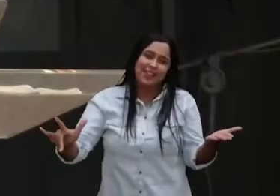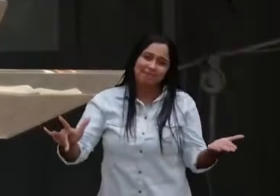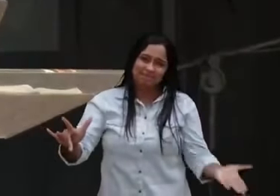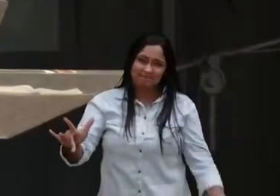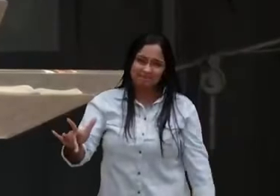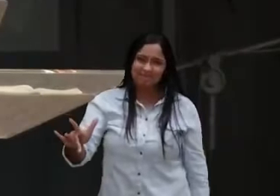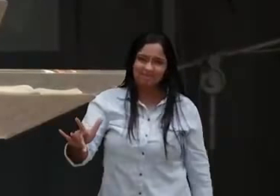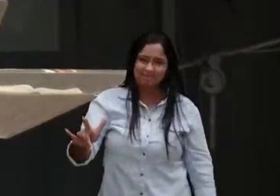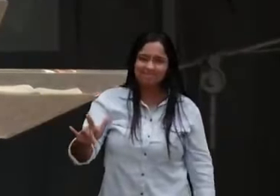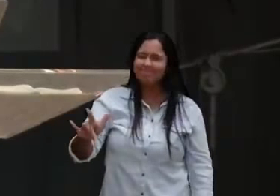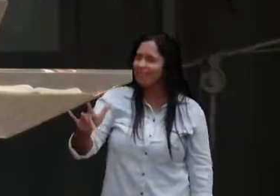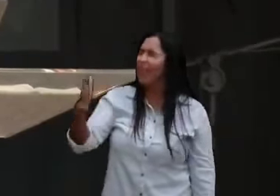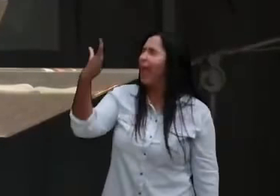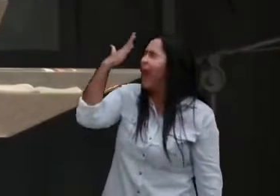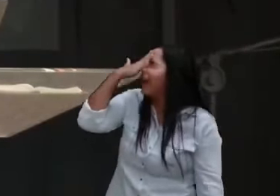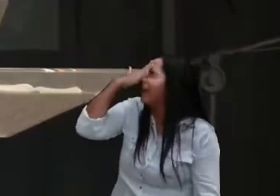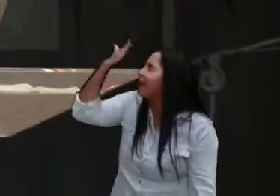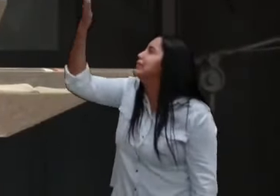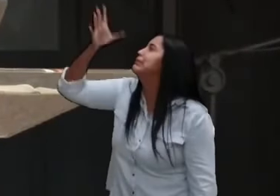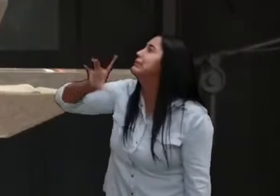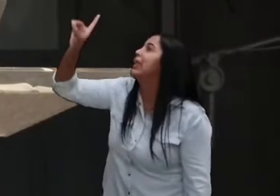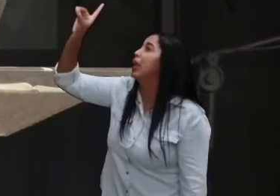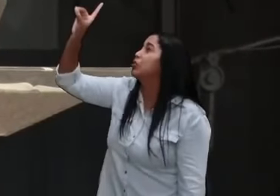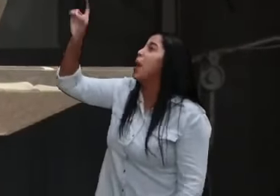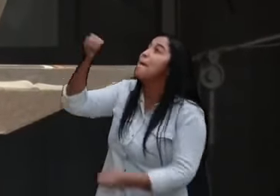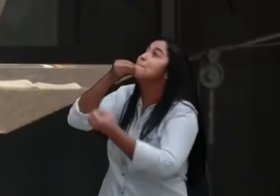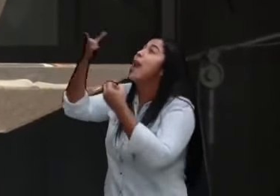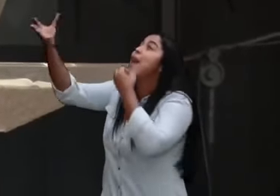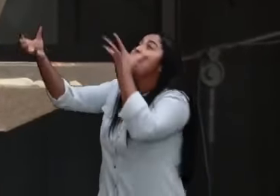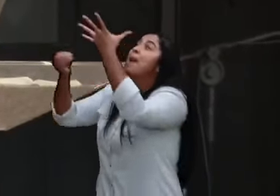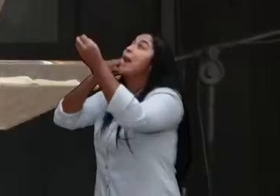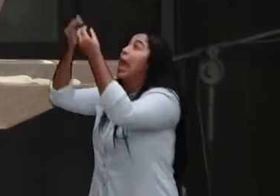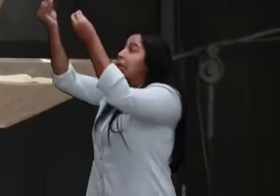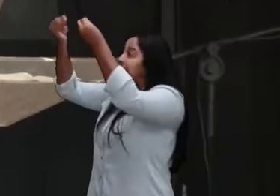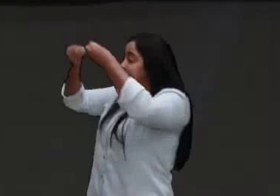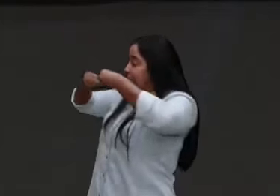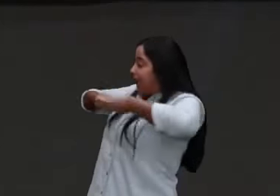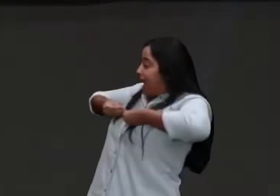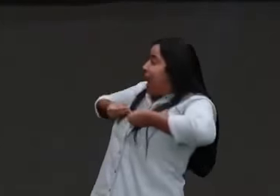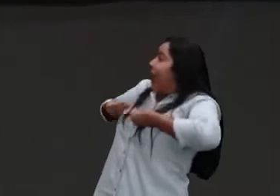bondade, por todos os benefícios que me tem feito, é a pergunta do salmista,